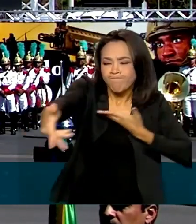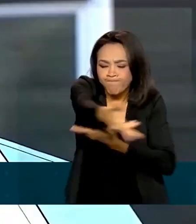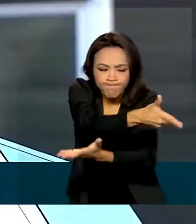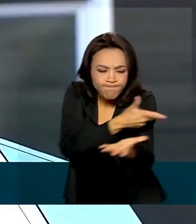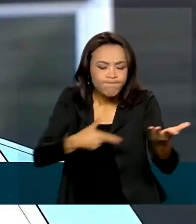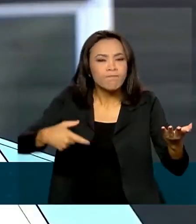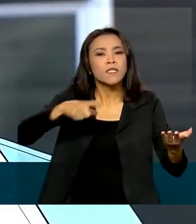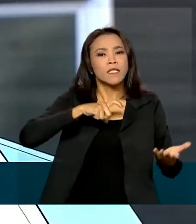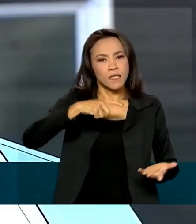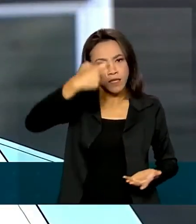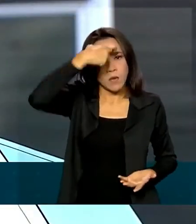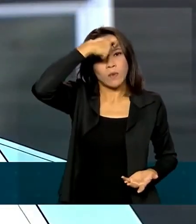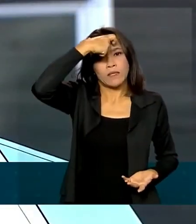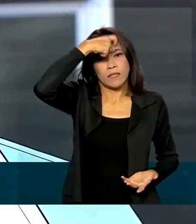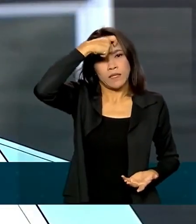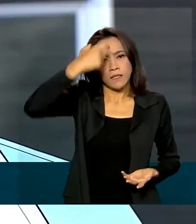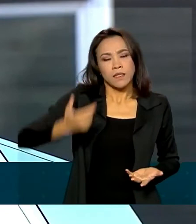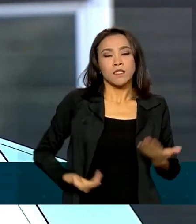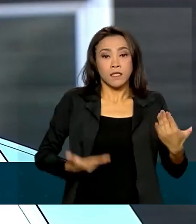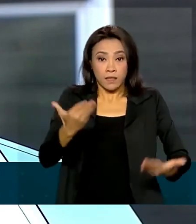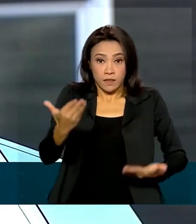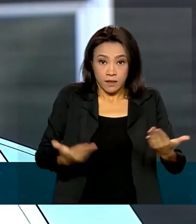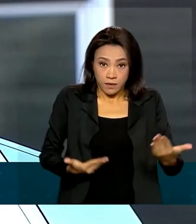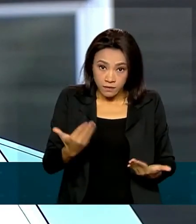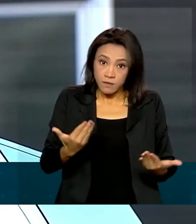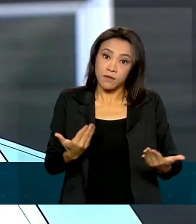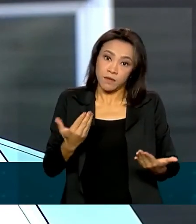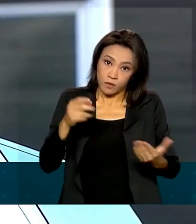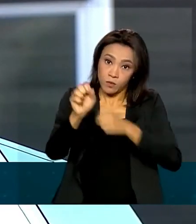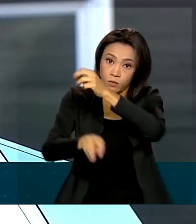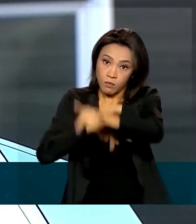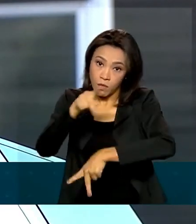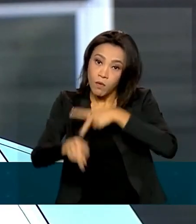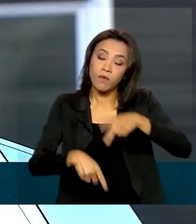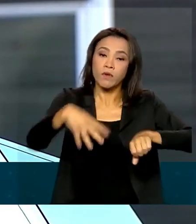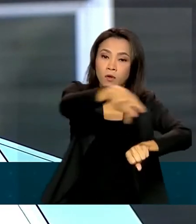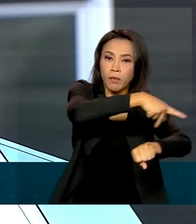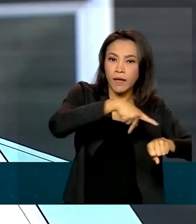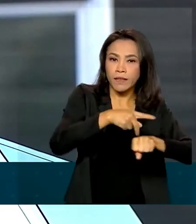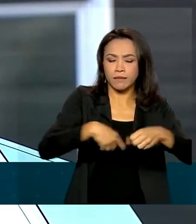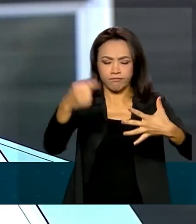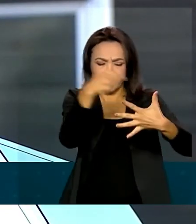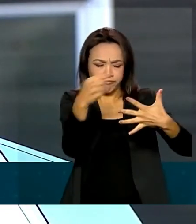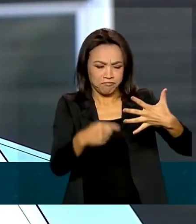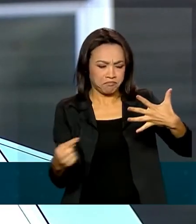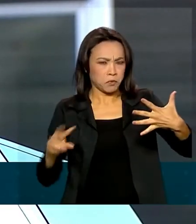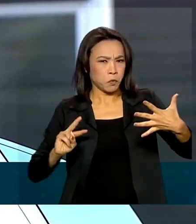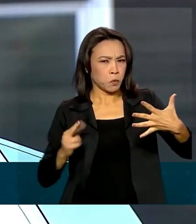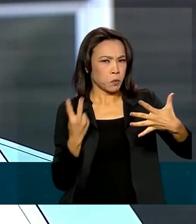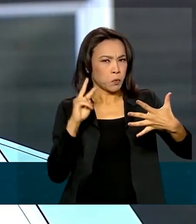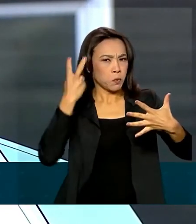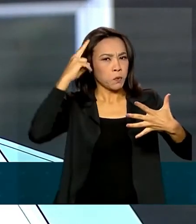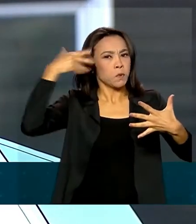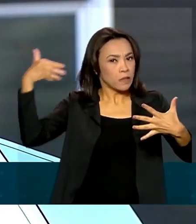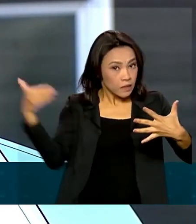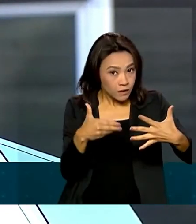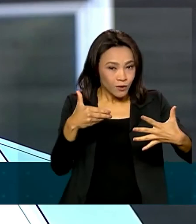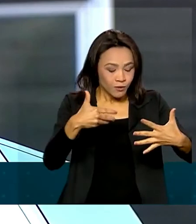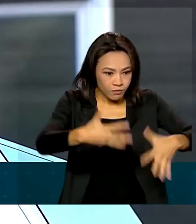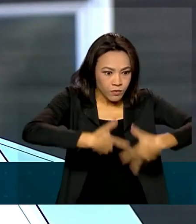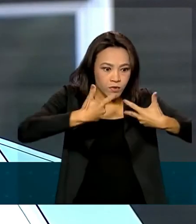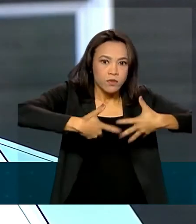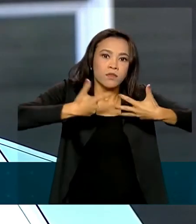consciência de servir à nação e a seu povo. Virtudes que ressurgem como motivação,